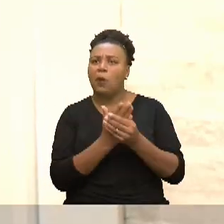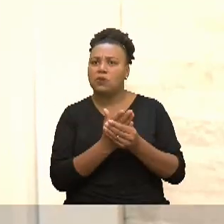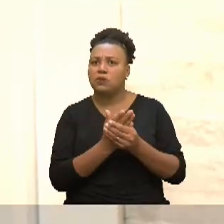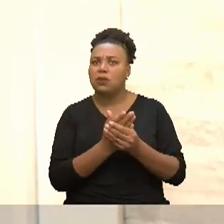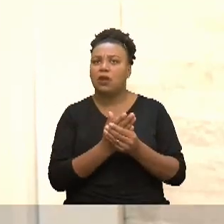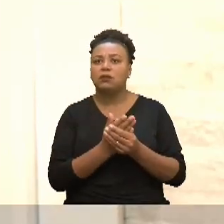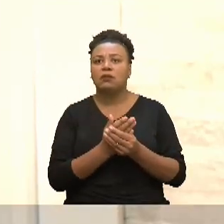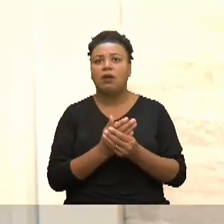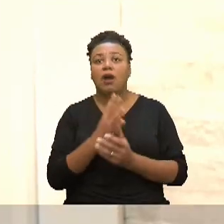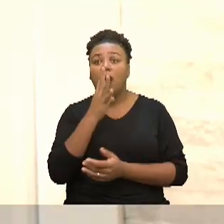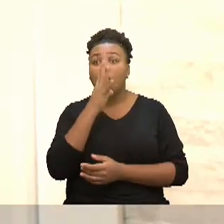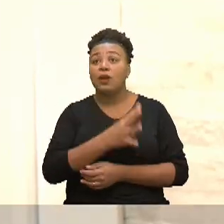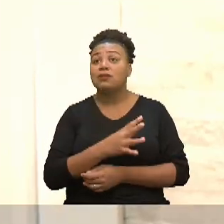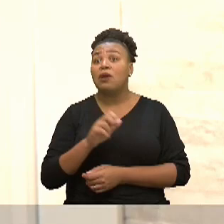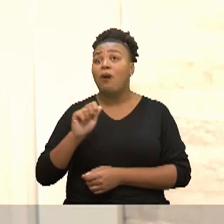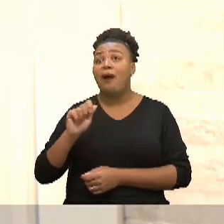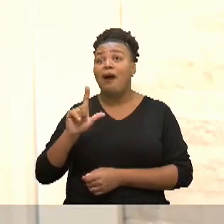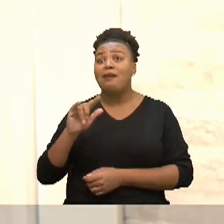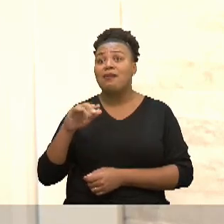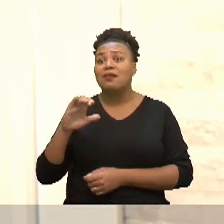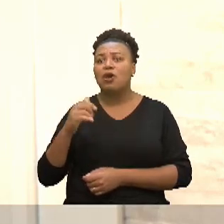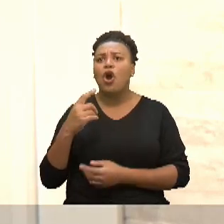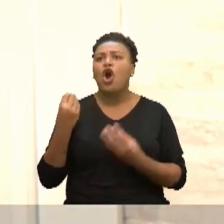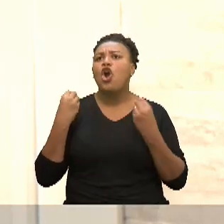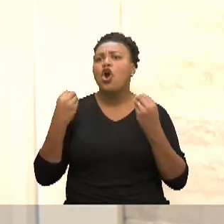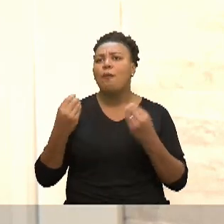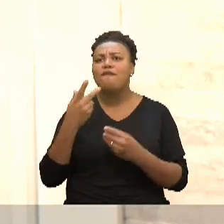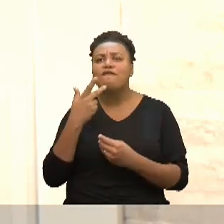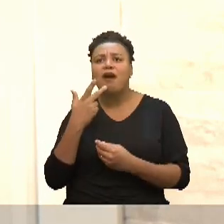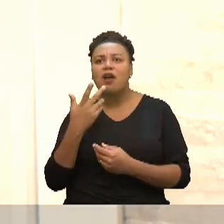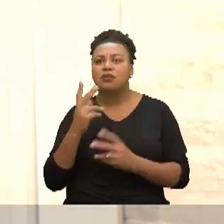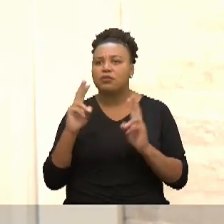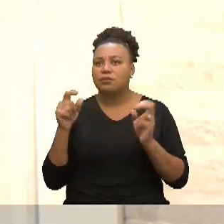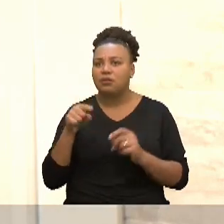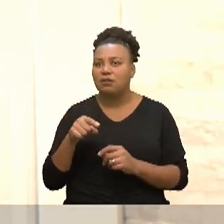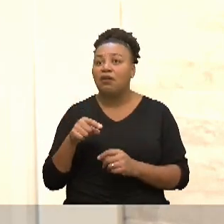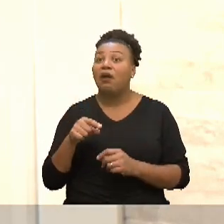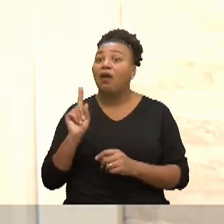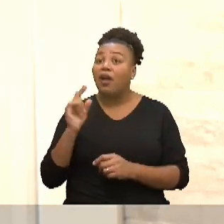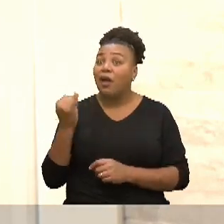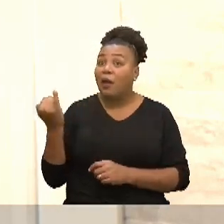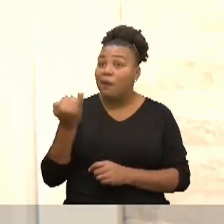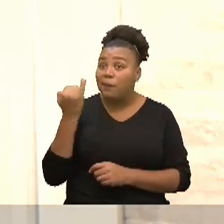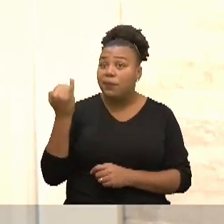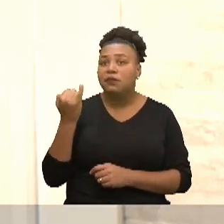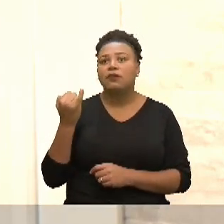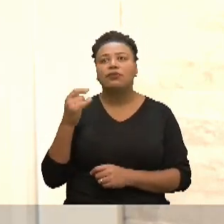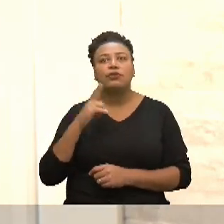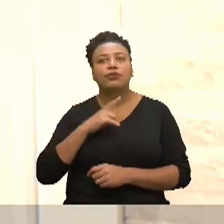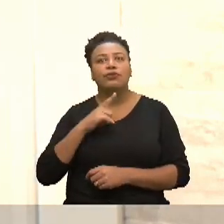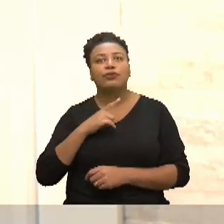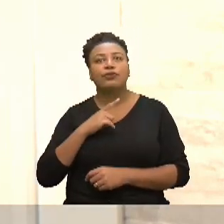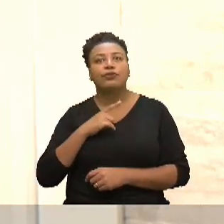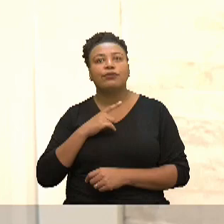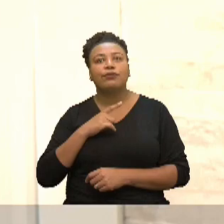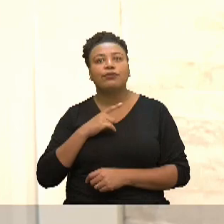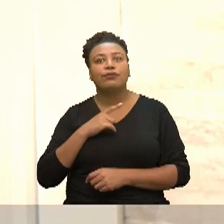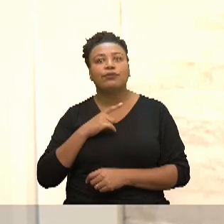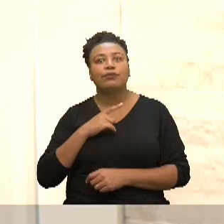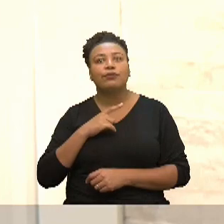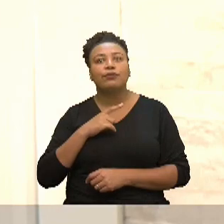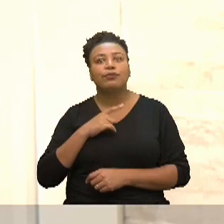uma acusação de alienação parental porque onde já se viu falar publicamente então até isso é importante a gente ter cuidado a gente tem